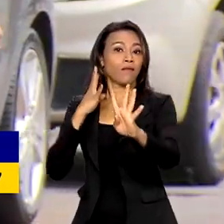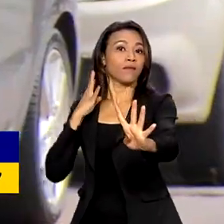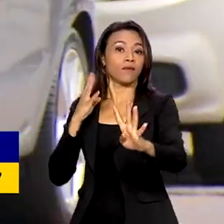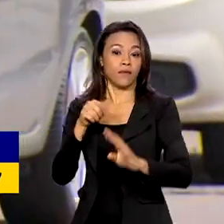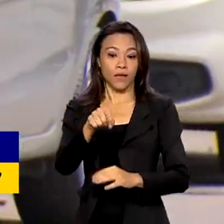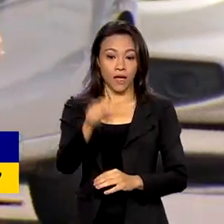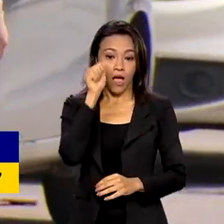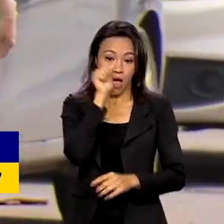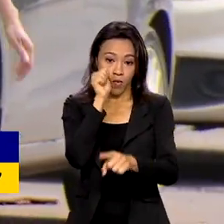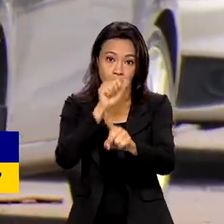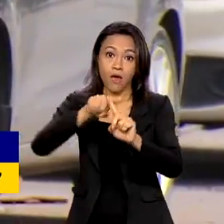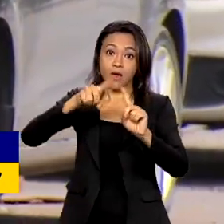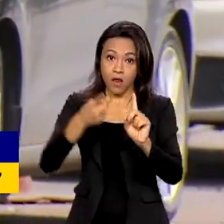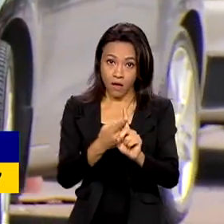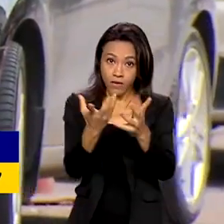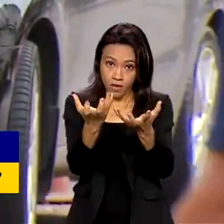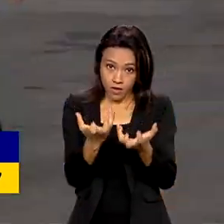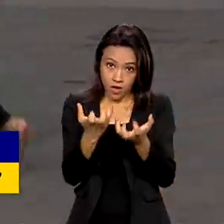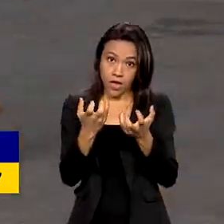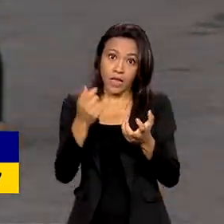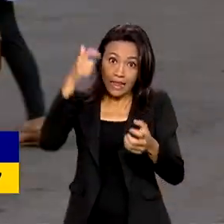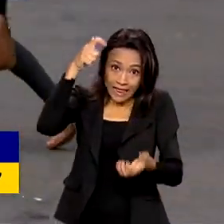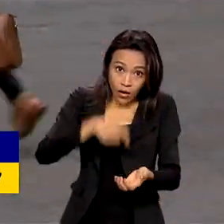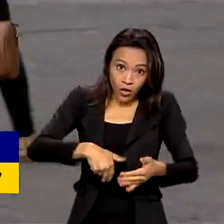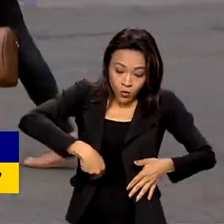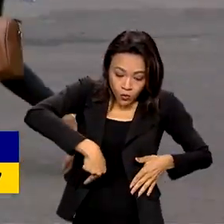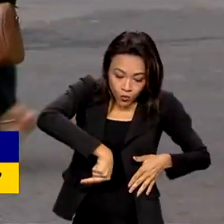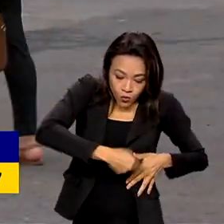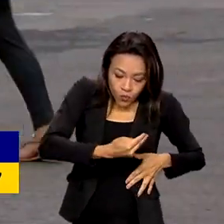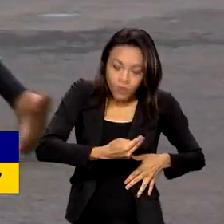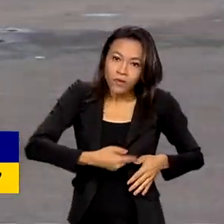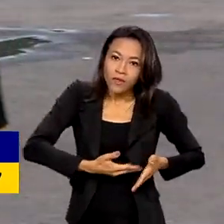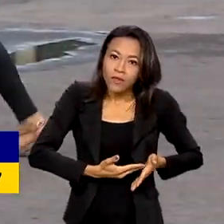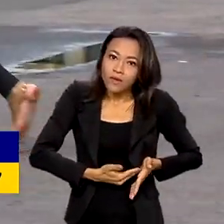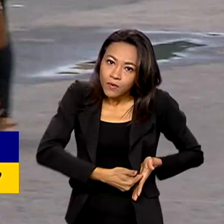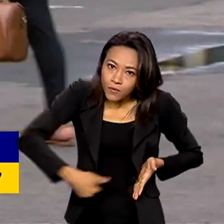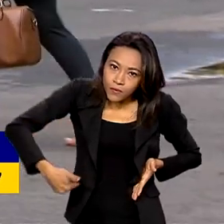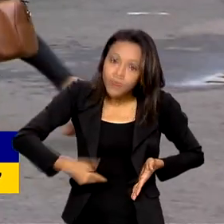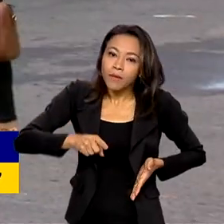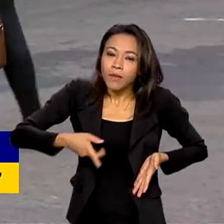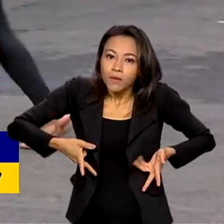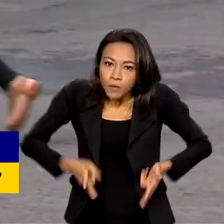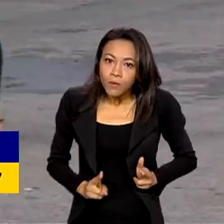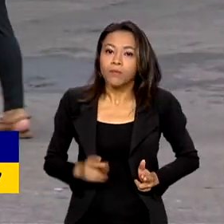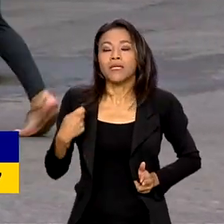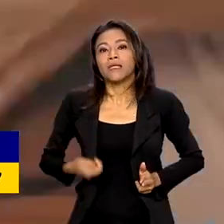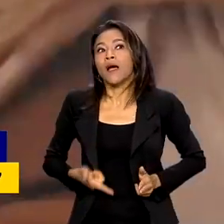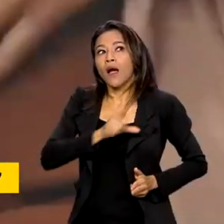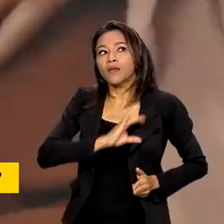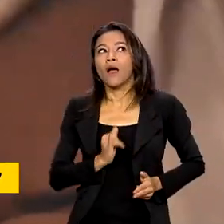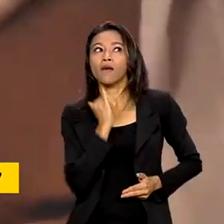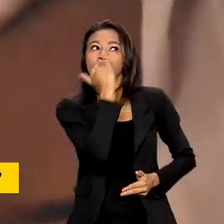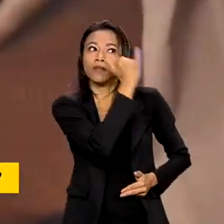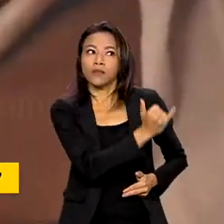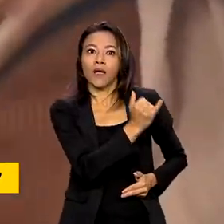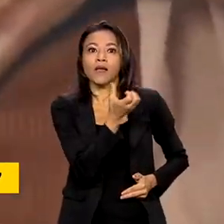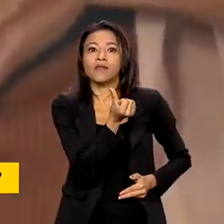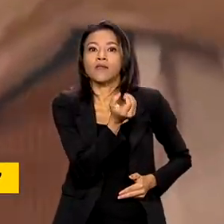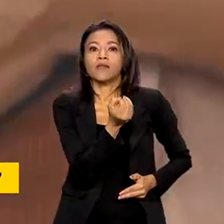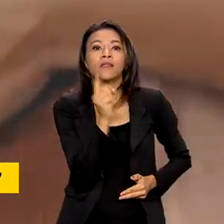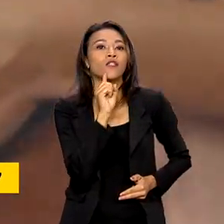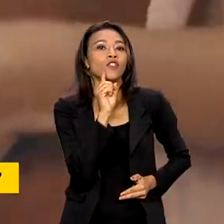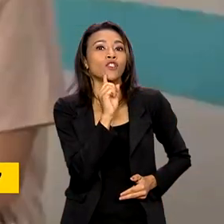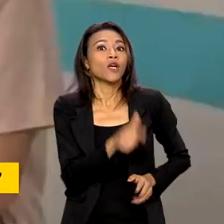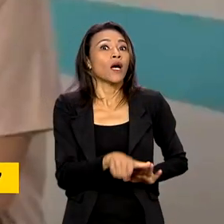grávida que quiser fazer a laqueadura junto com a cesariana precisa avisar a unidade básica de saúde 60 dias